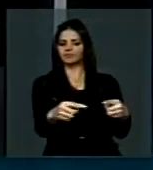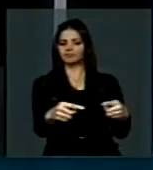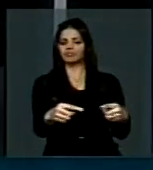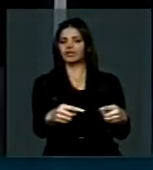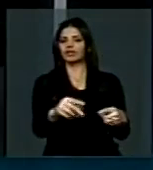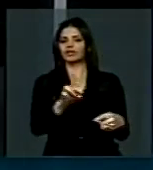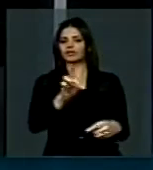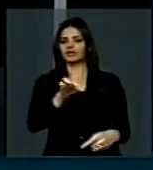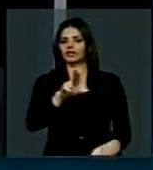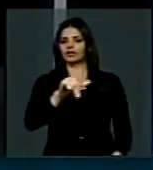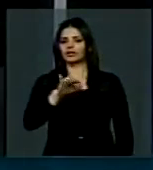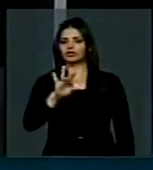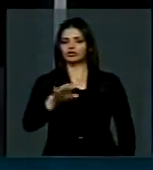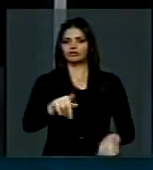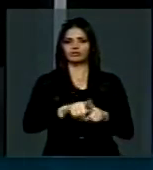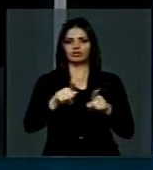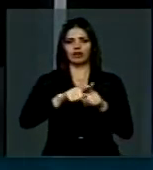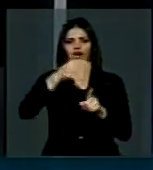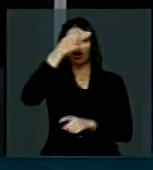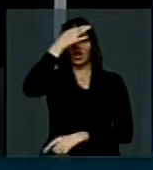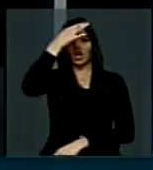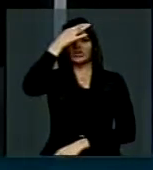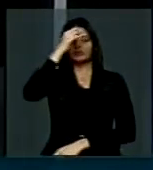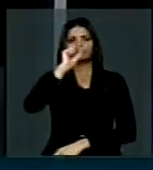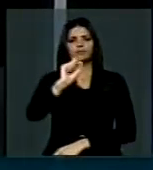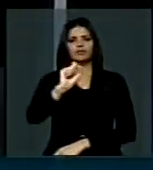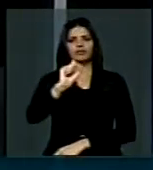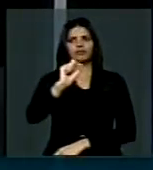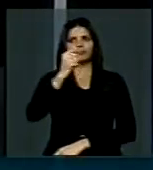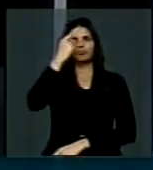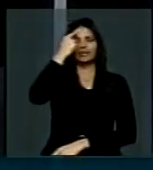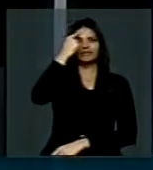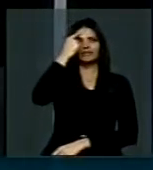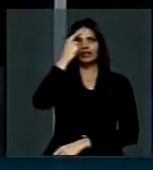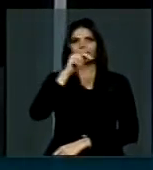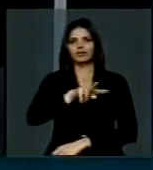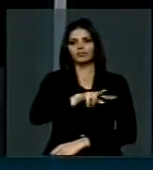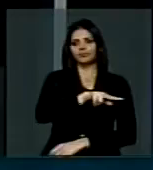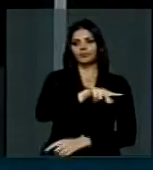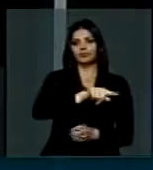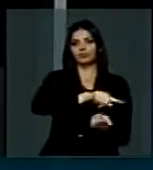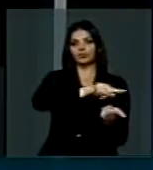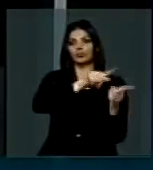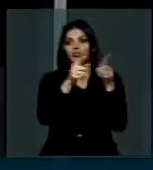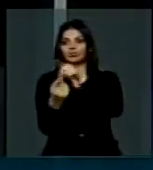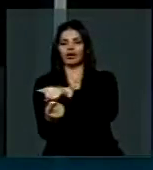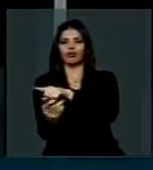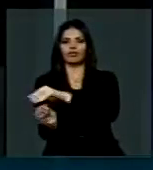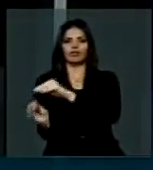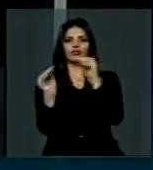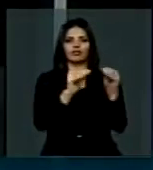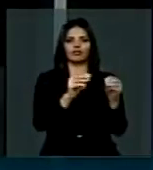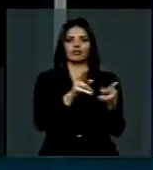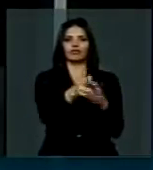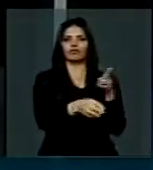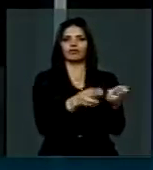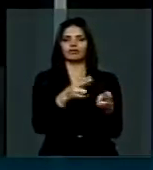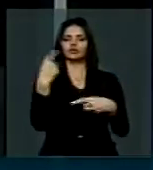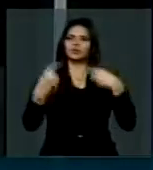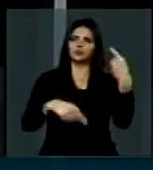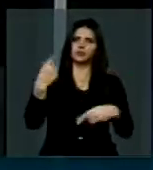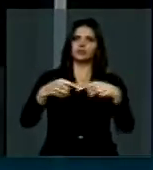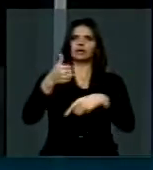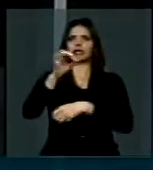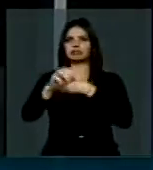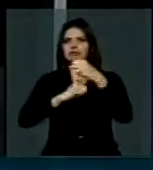a lógica de tirar a ferrovia de lá está há dez anos sendo discutida e nunca foi efetivada, até que